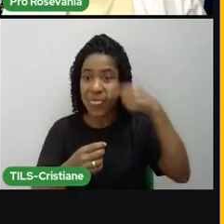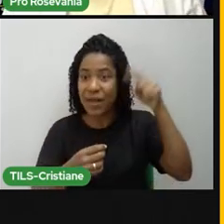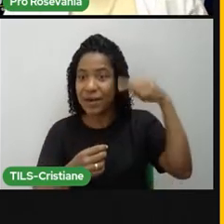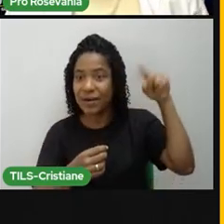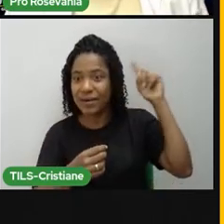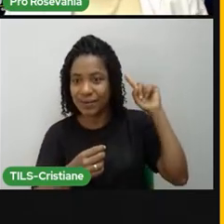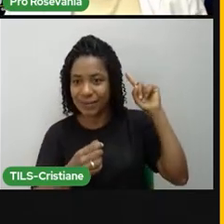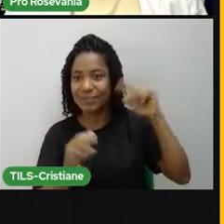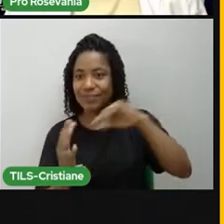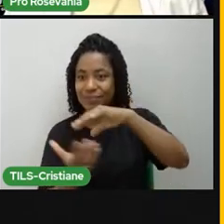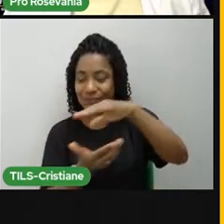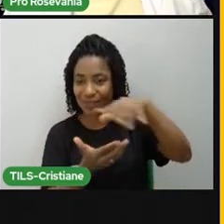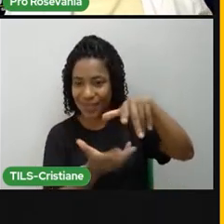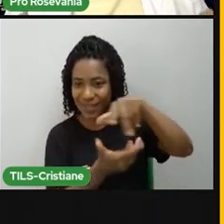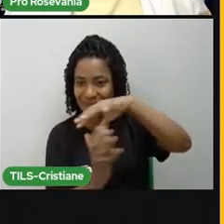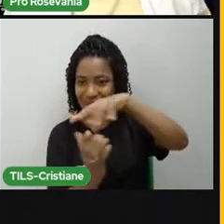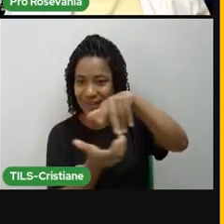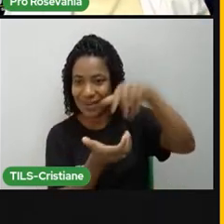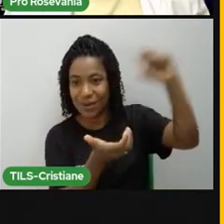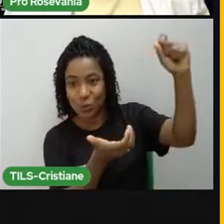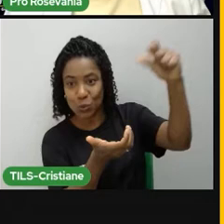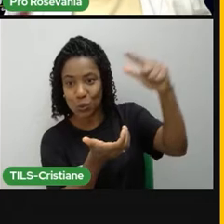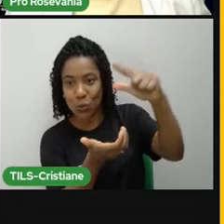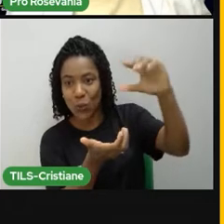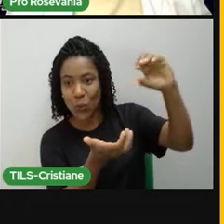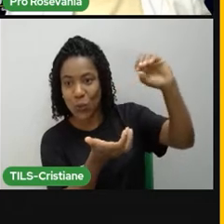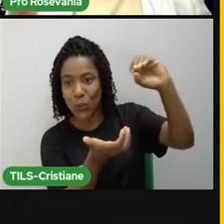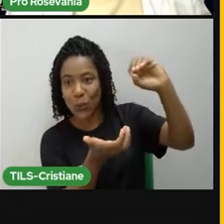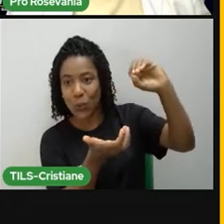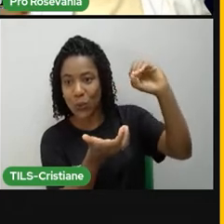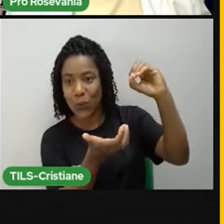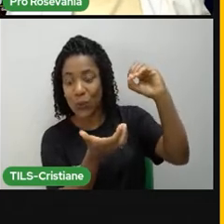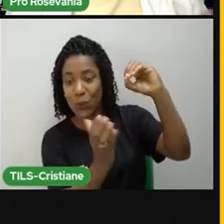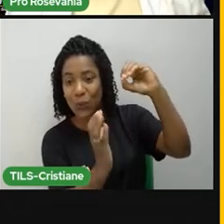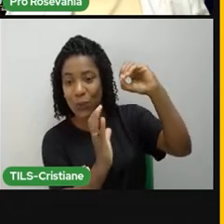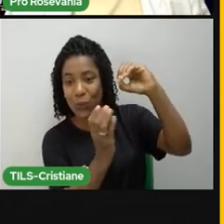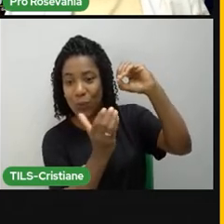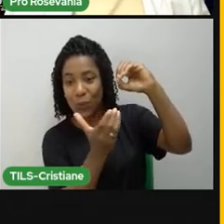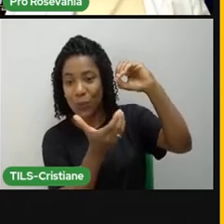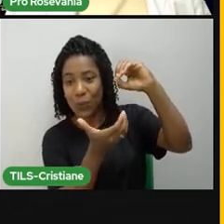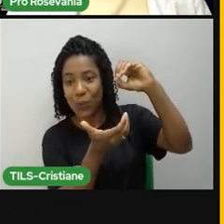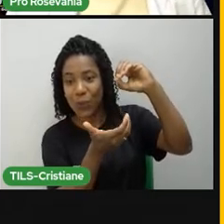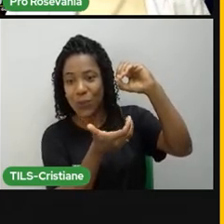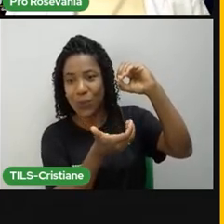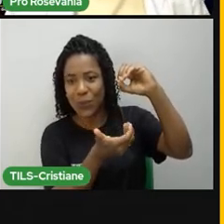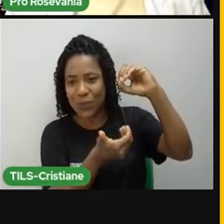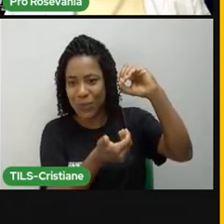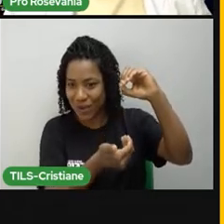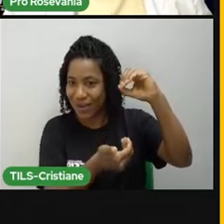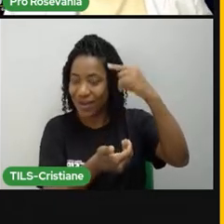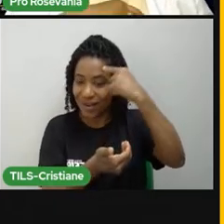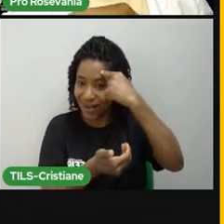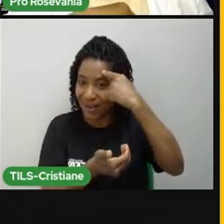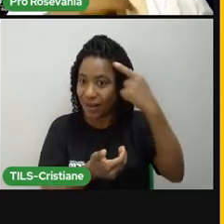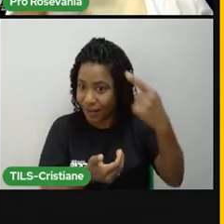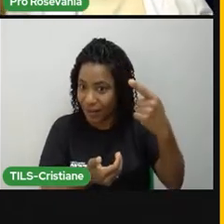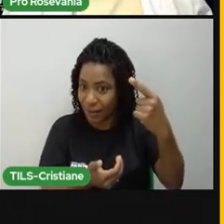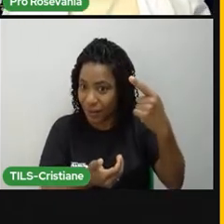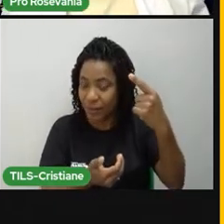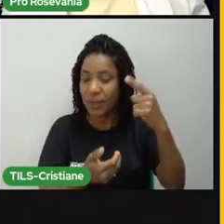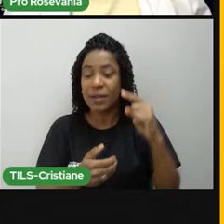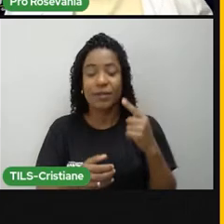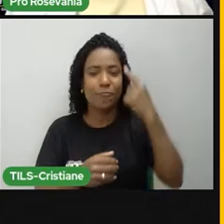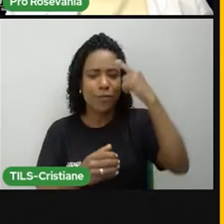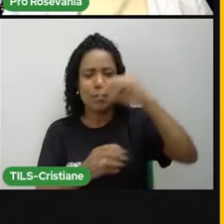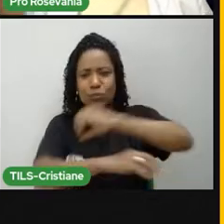quando eu falei do movimento aparente do sol, que nada mais é, né, a terra executando o movimento de rotação. Mas como a gente vê